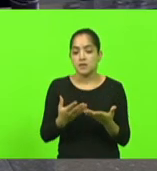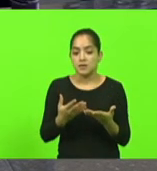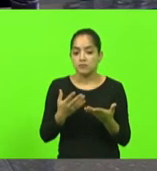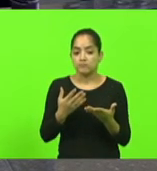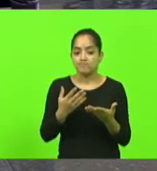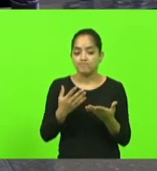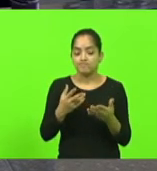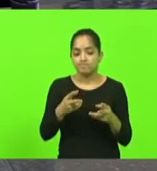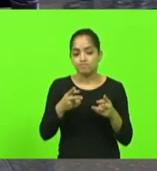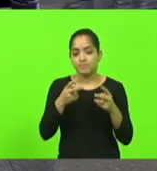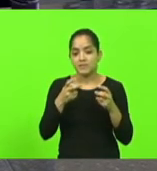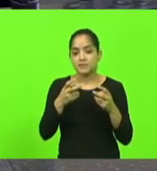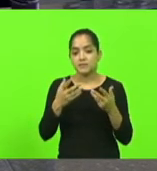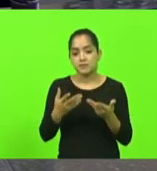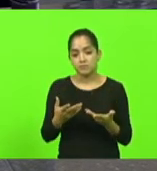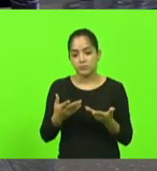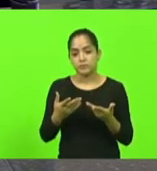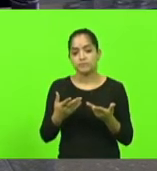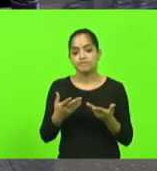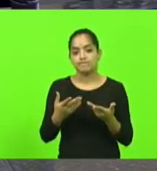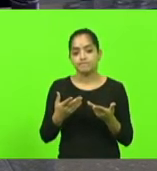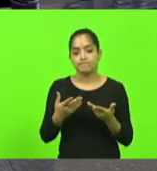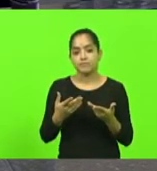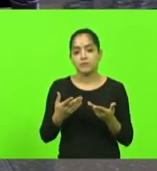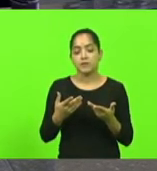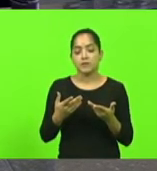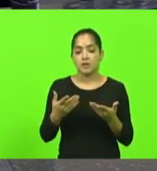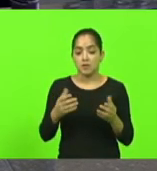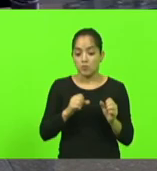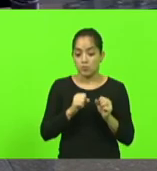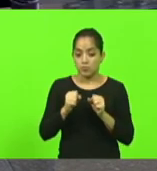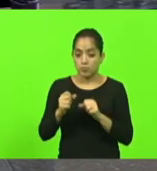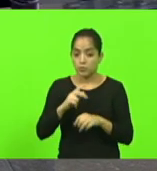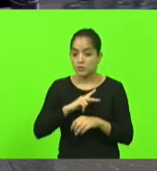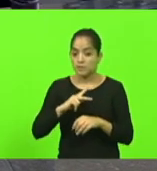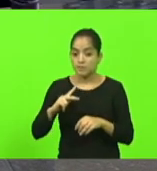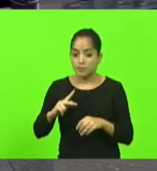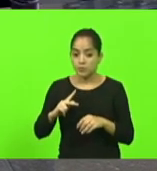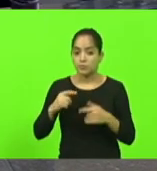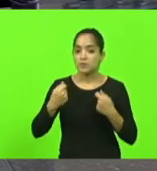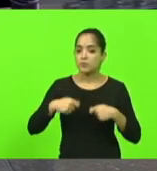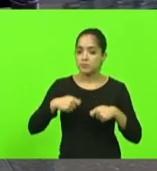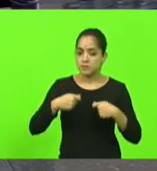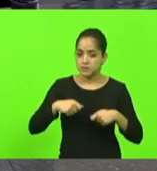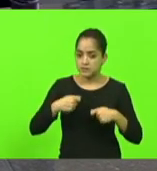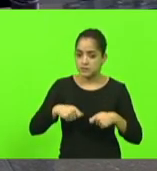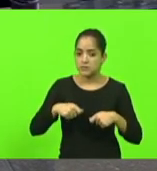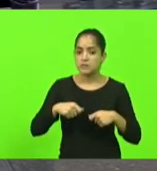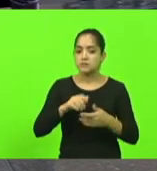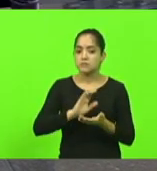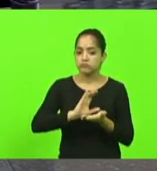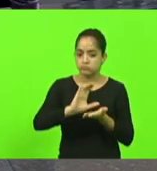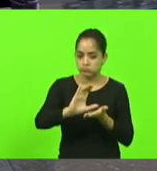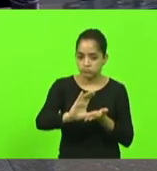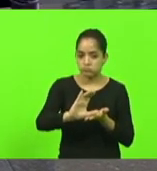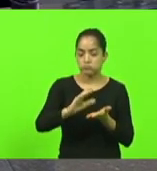nós precisamos poder público precisa fazer alguns investimentos